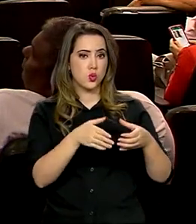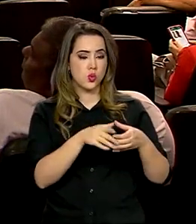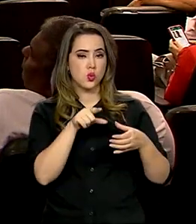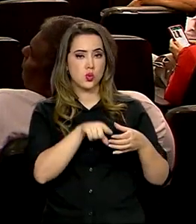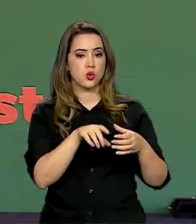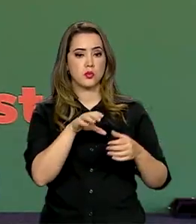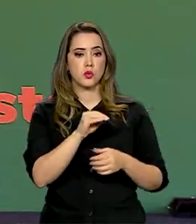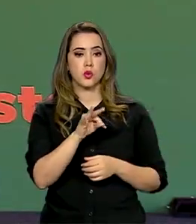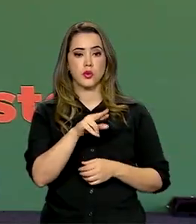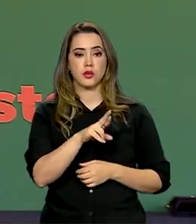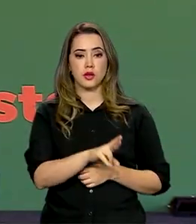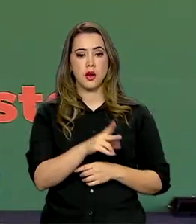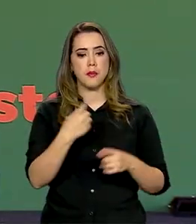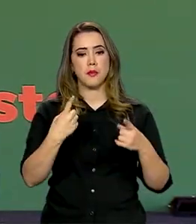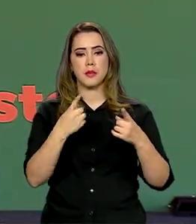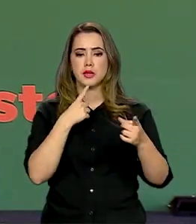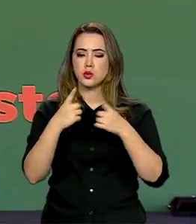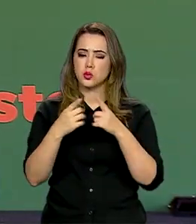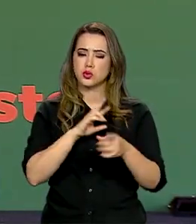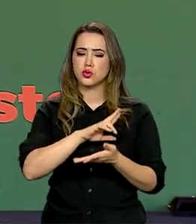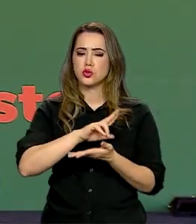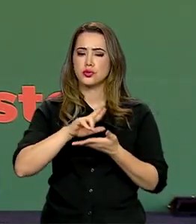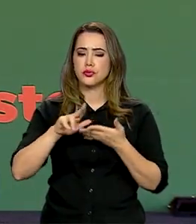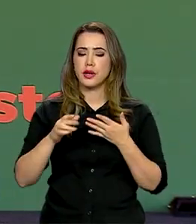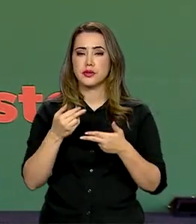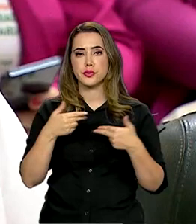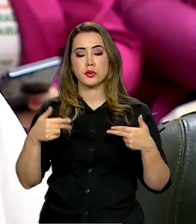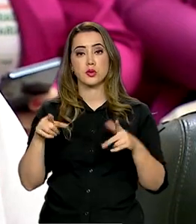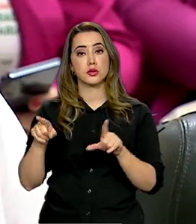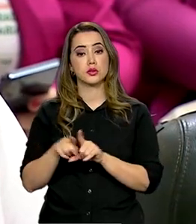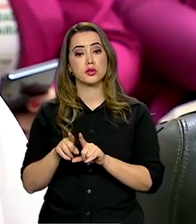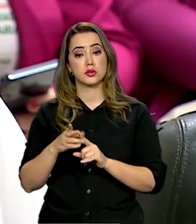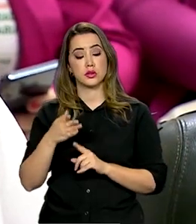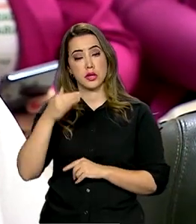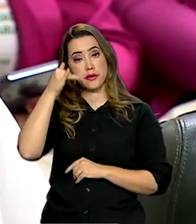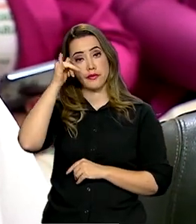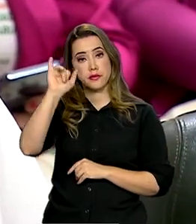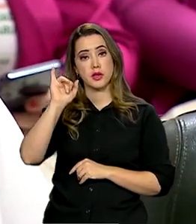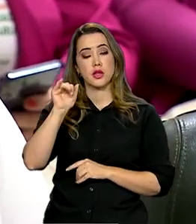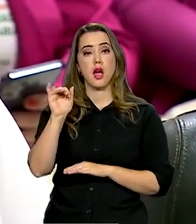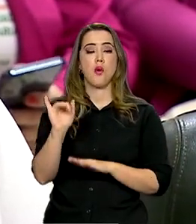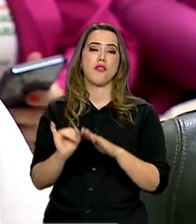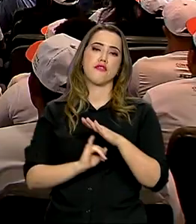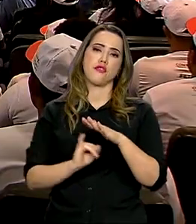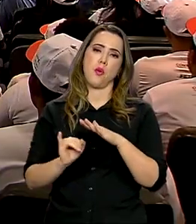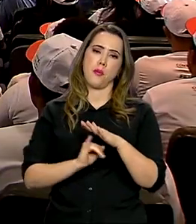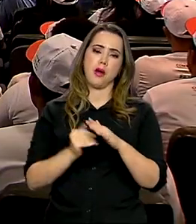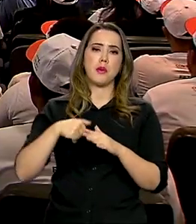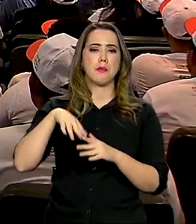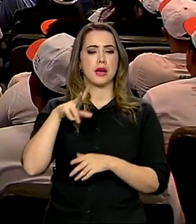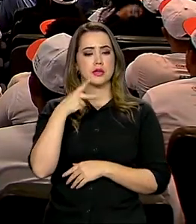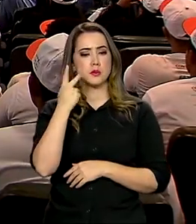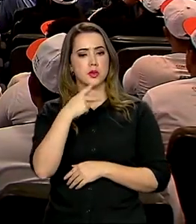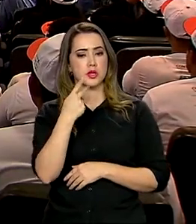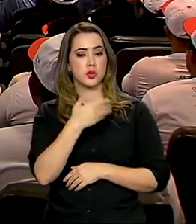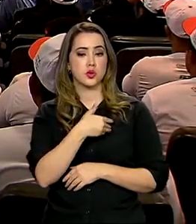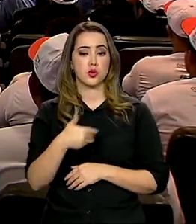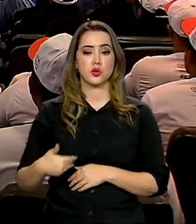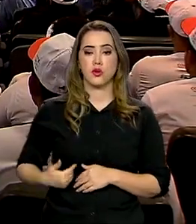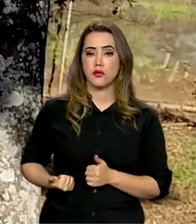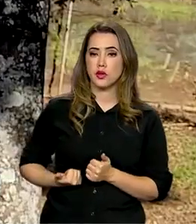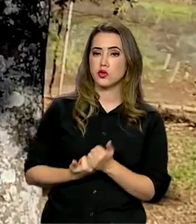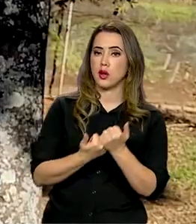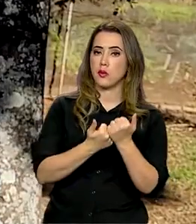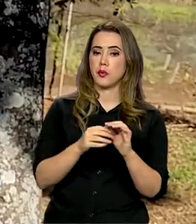discutir uma extensa pauta, entre elas o combate à informalidade e mais políticas públicas para o